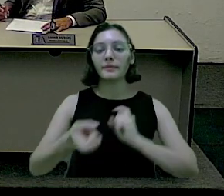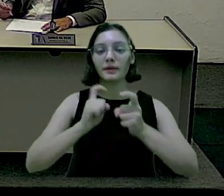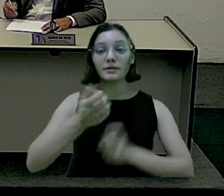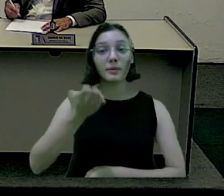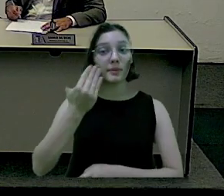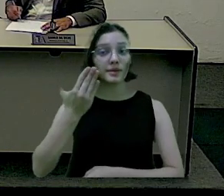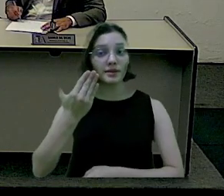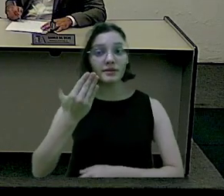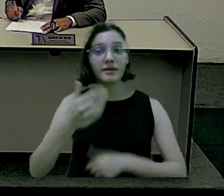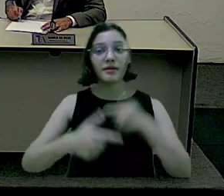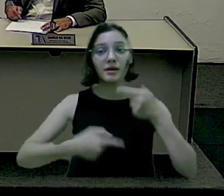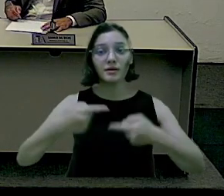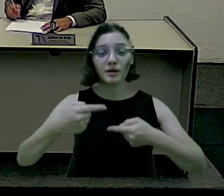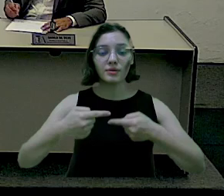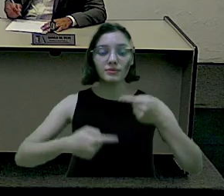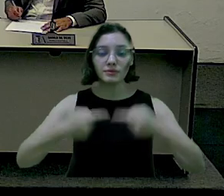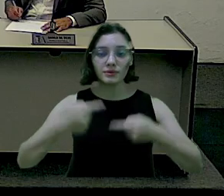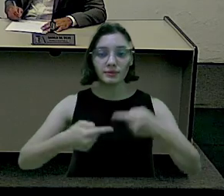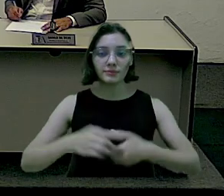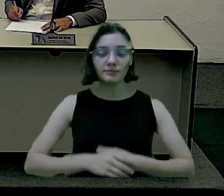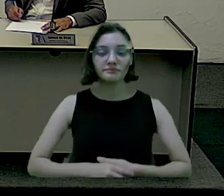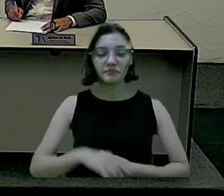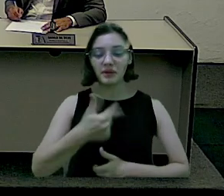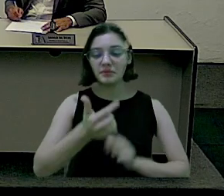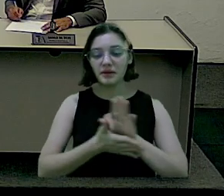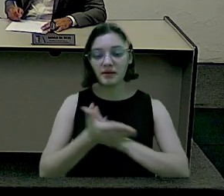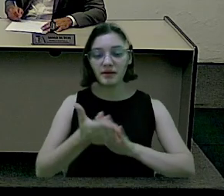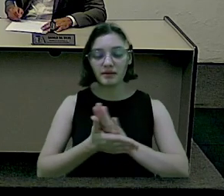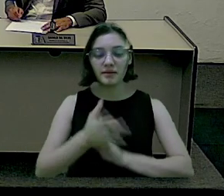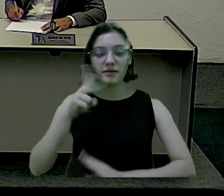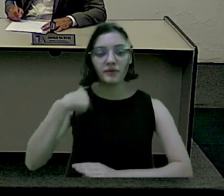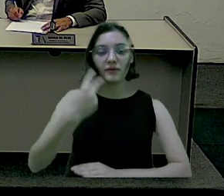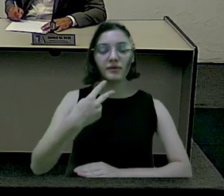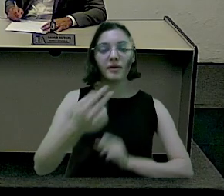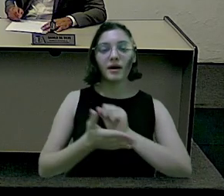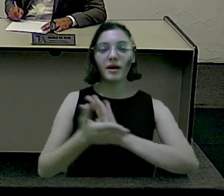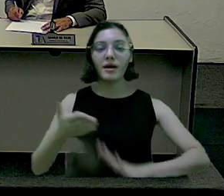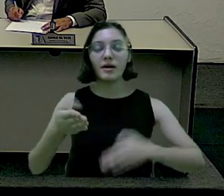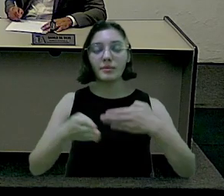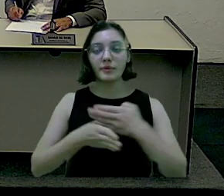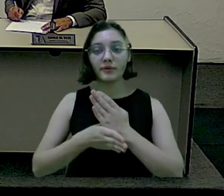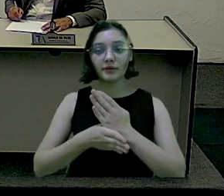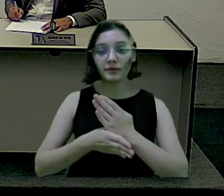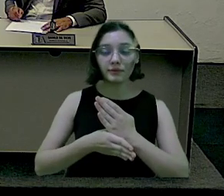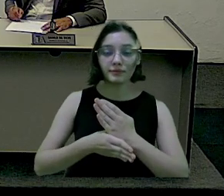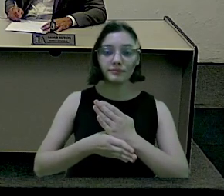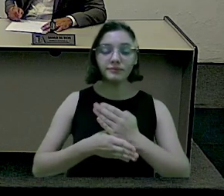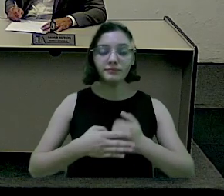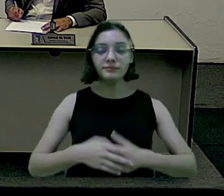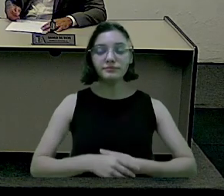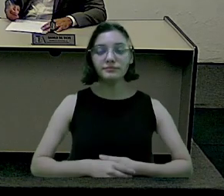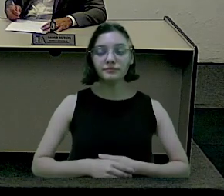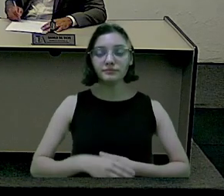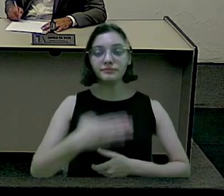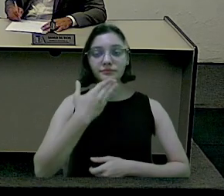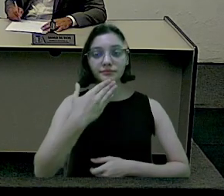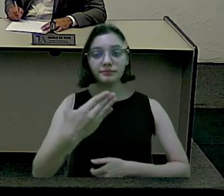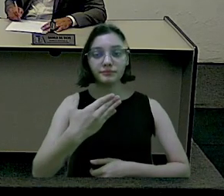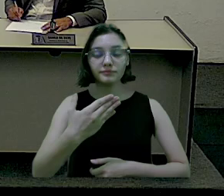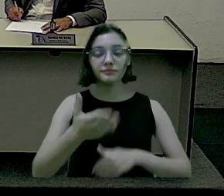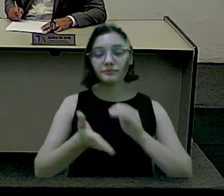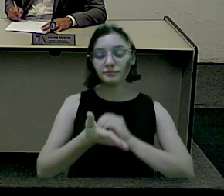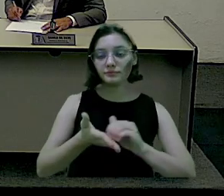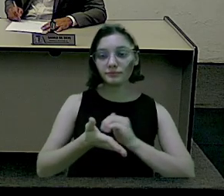ordinária anterior em discussão. Não havendo impugnação, a ata é considerada aprovada. Expediente.